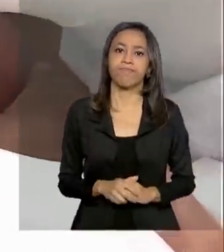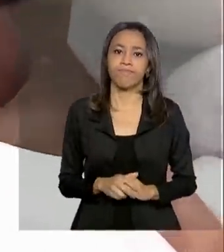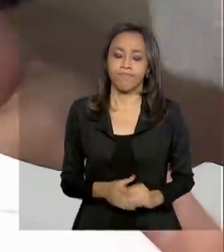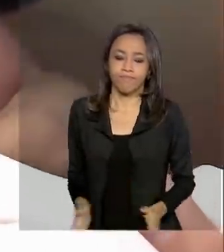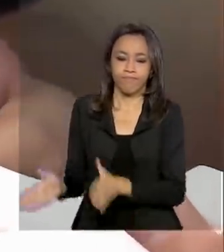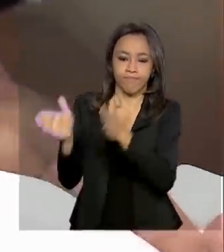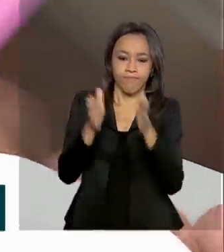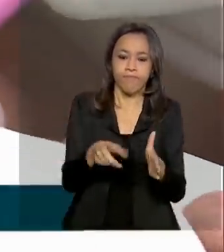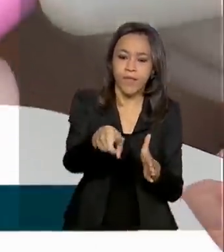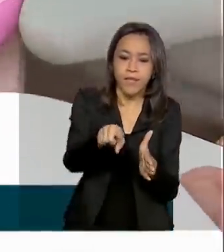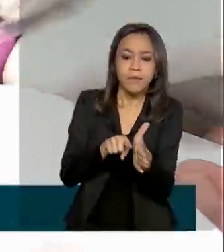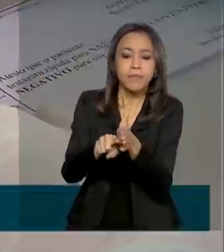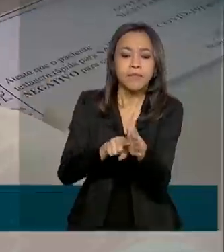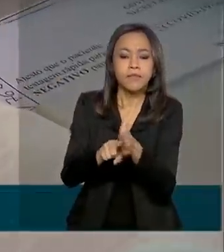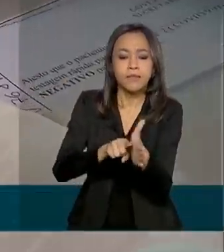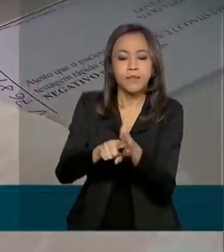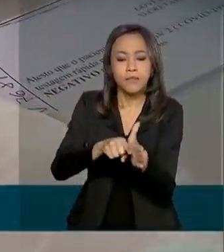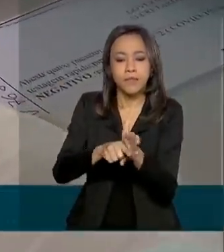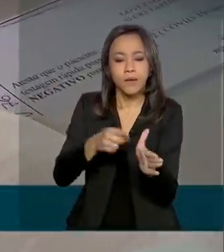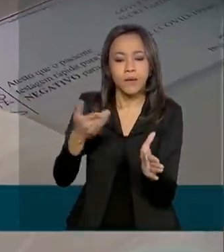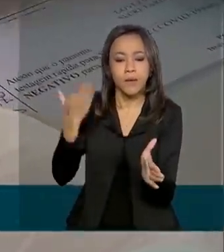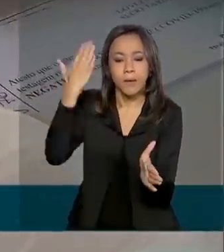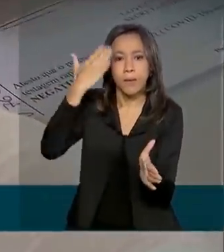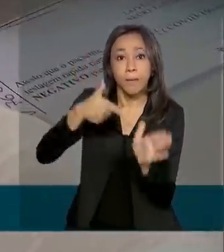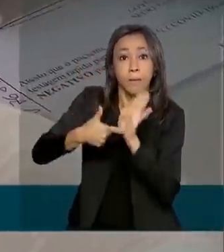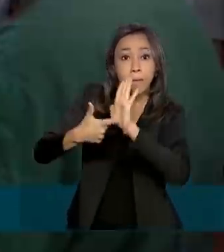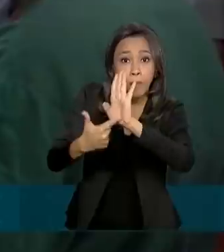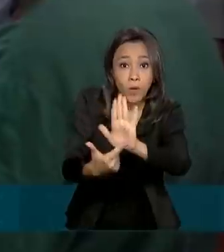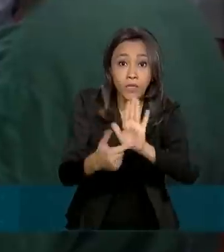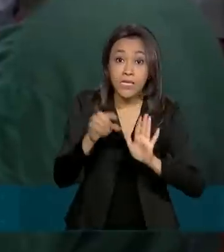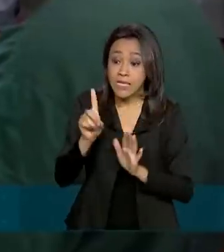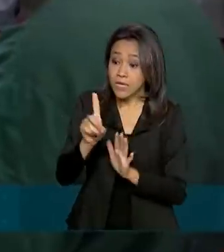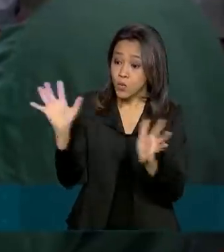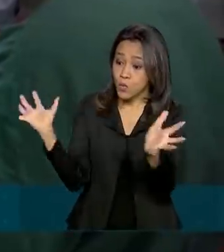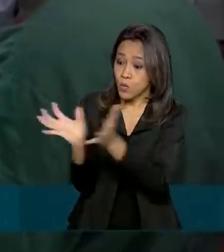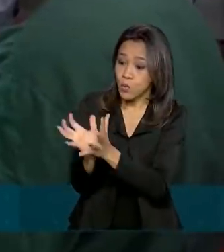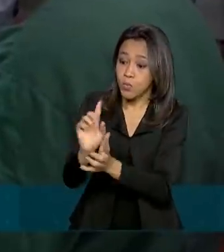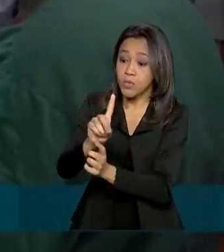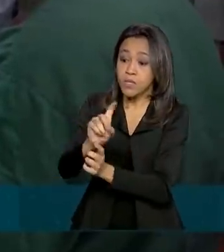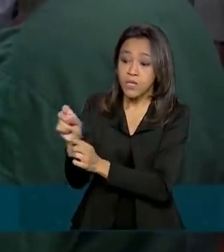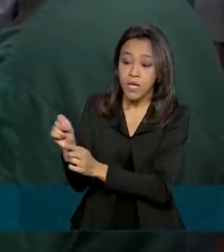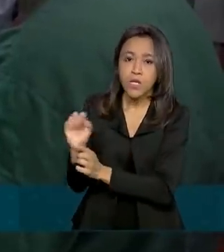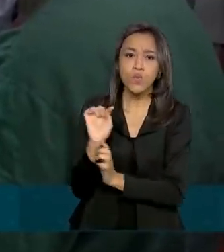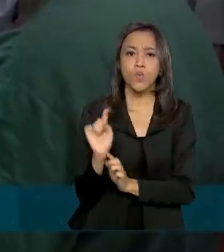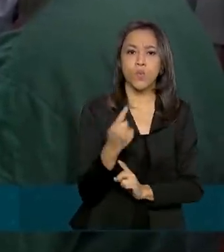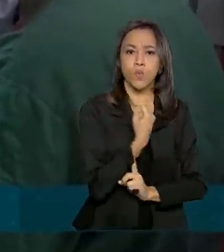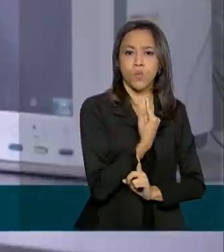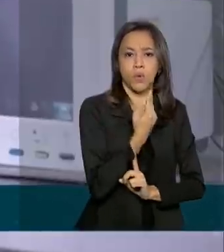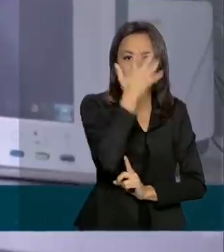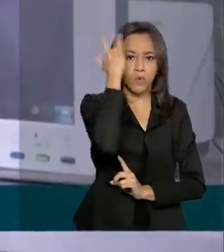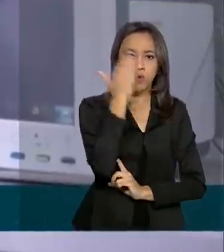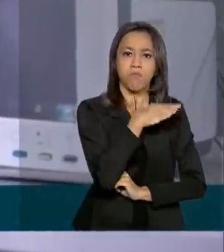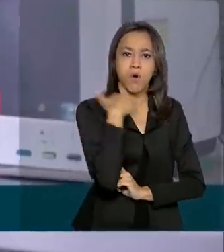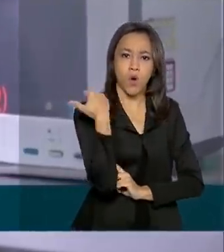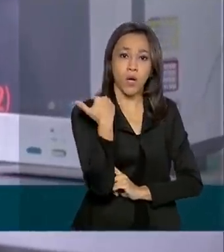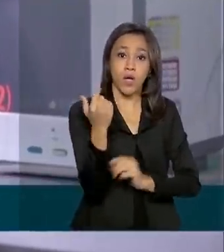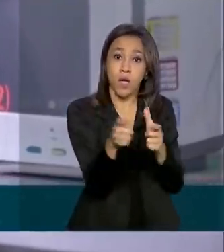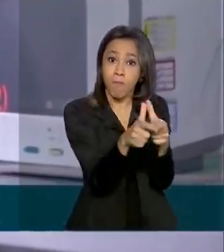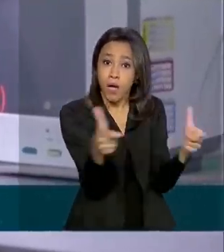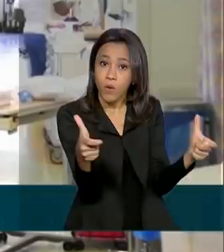O estudo mostra, por exemplo, que de cada 100 infectados, uma pessoa morre e que a maioria dos infectados,